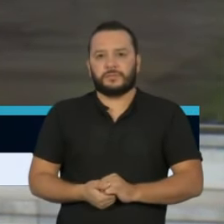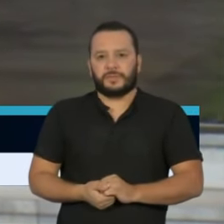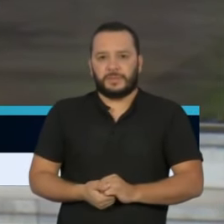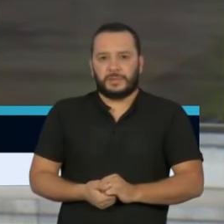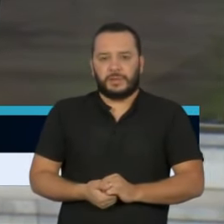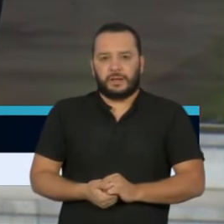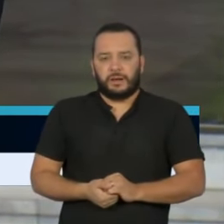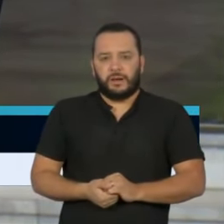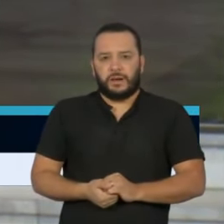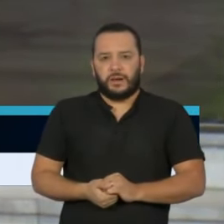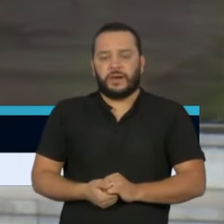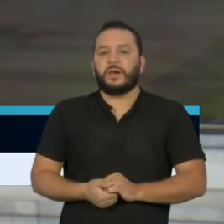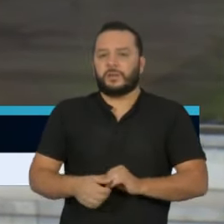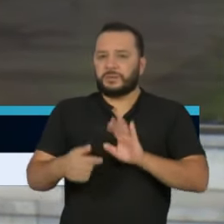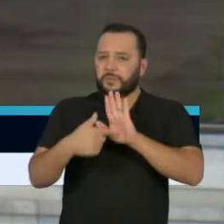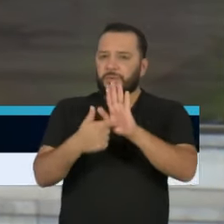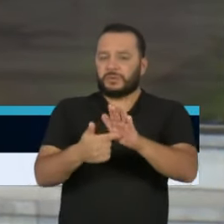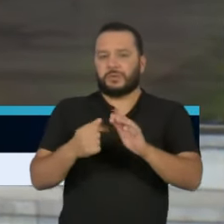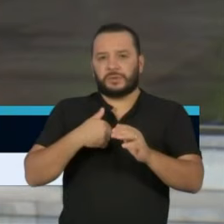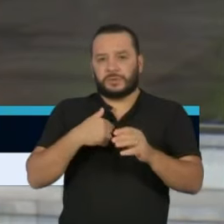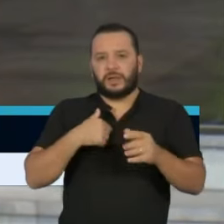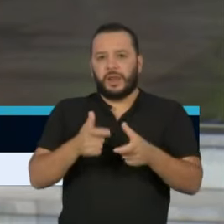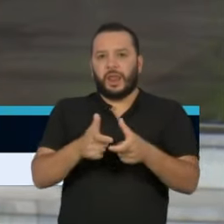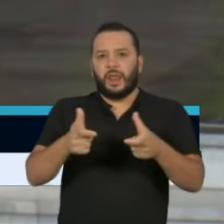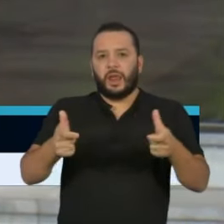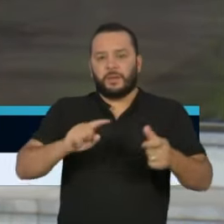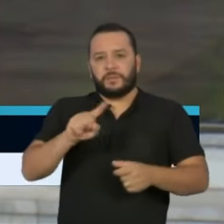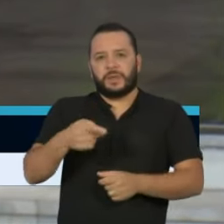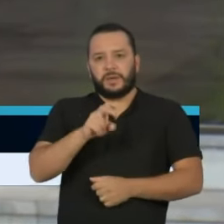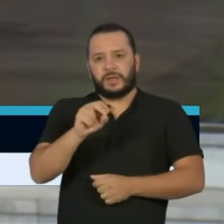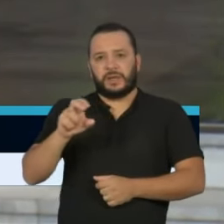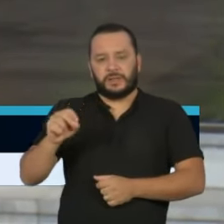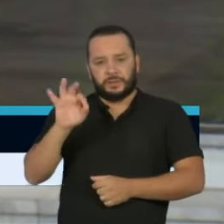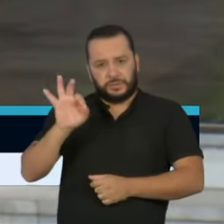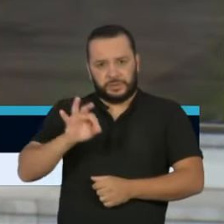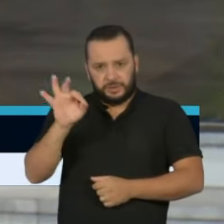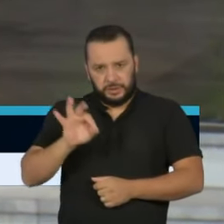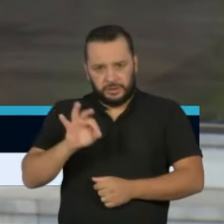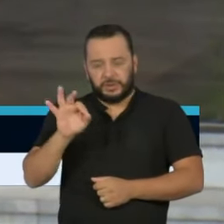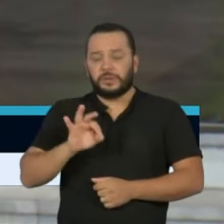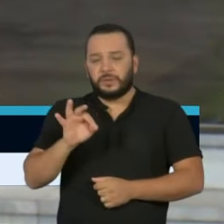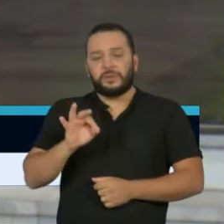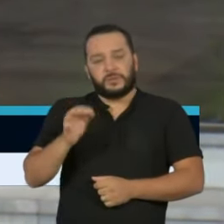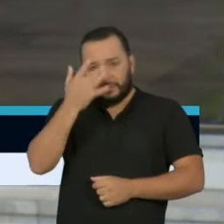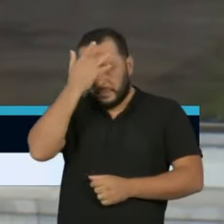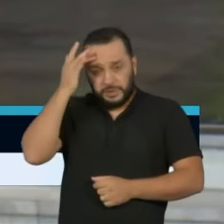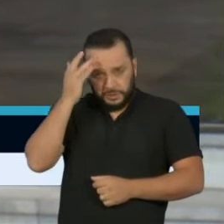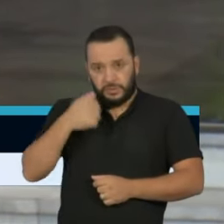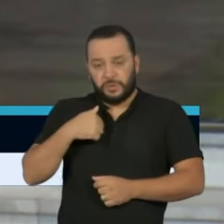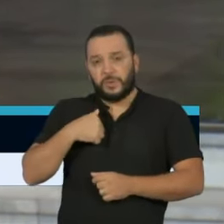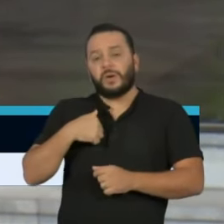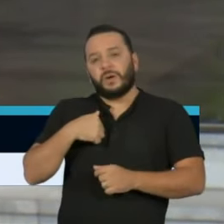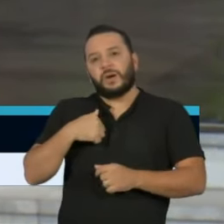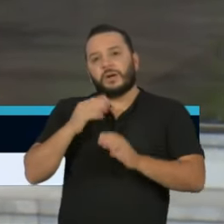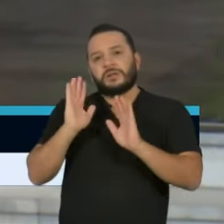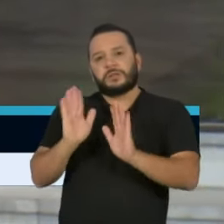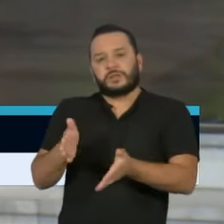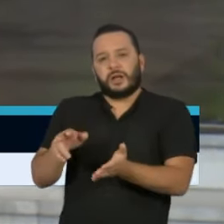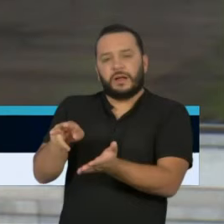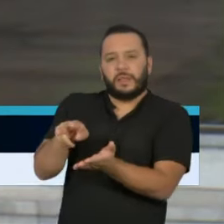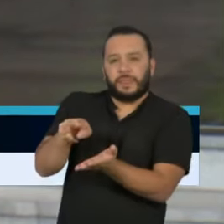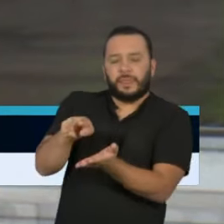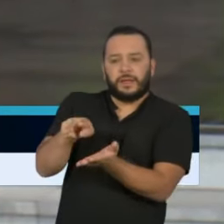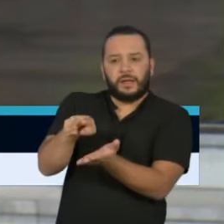Foi exposto aqui o aumento de 1.500% desde o início da quarentena nos casos de internações